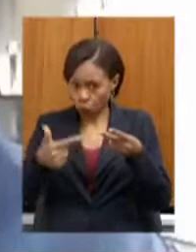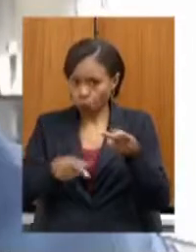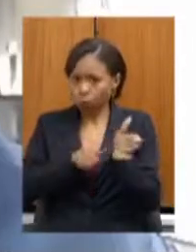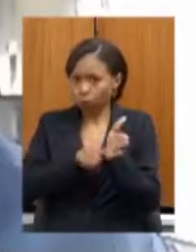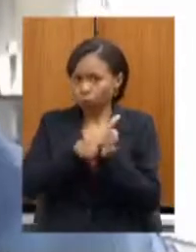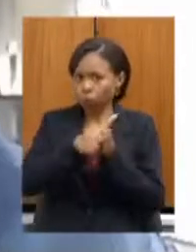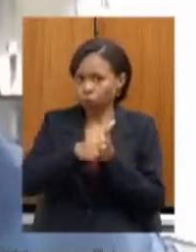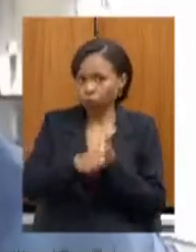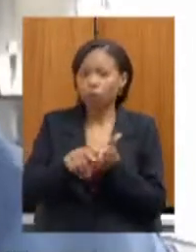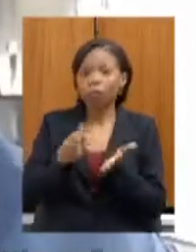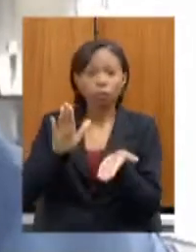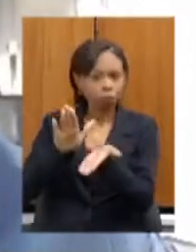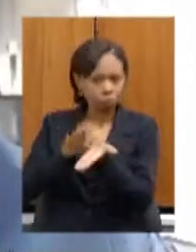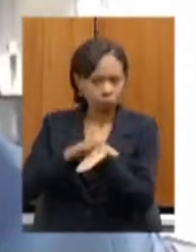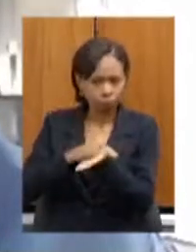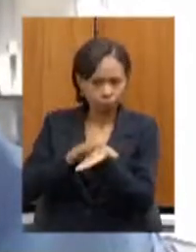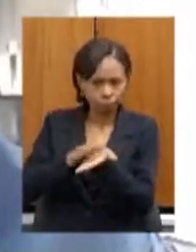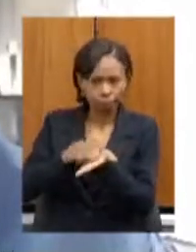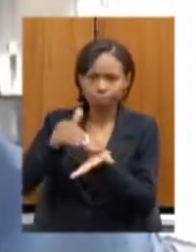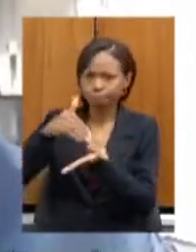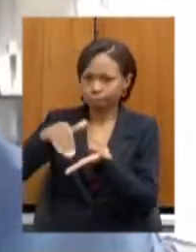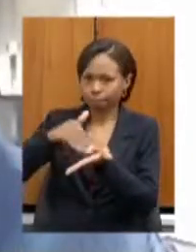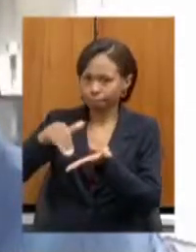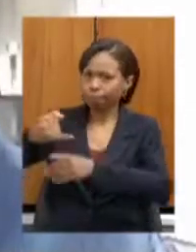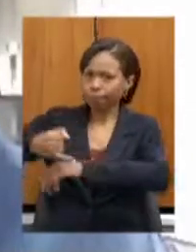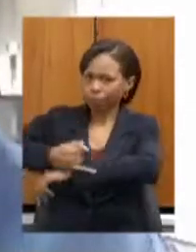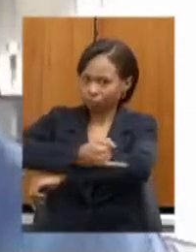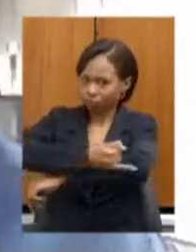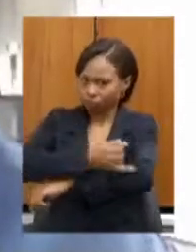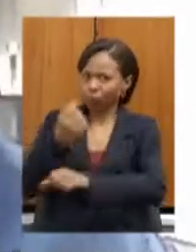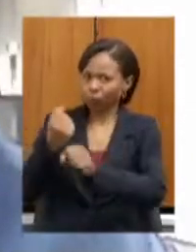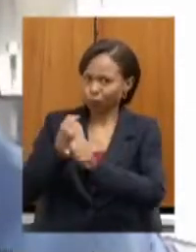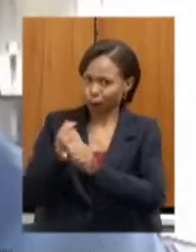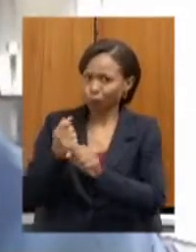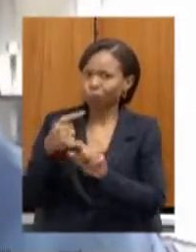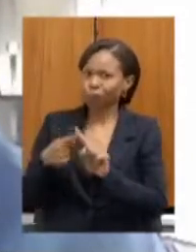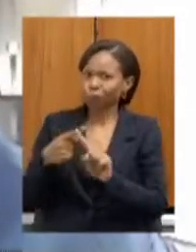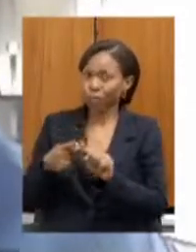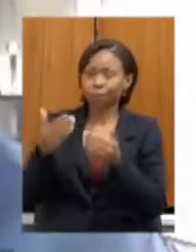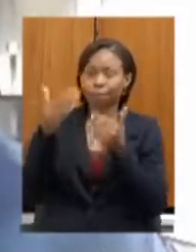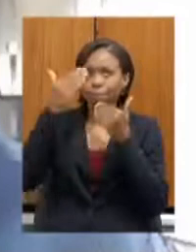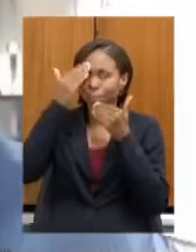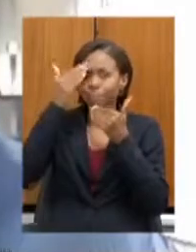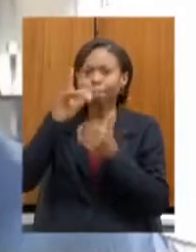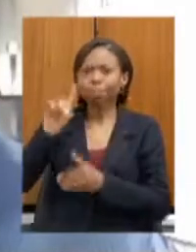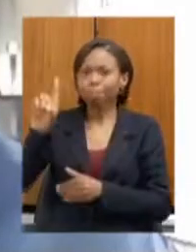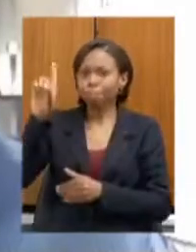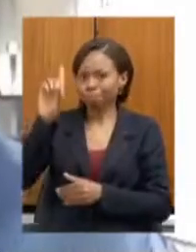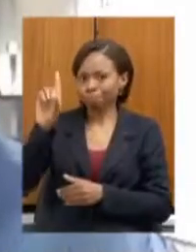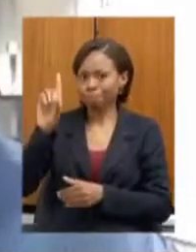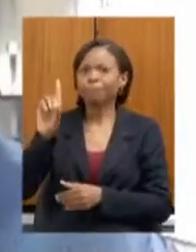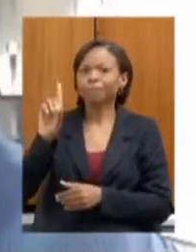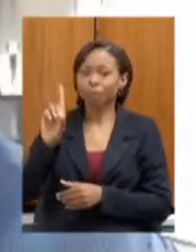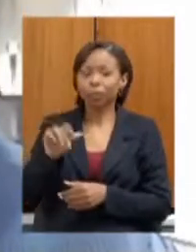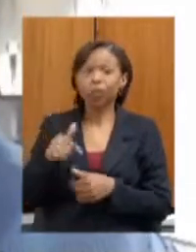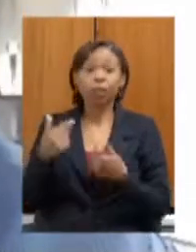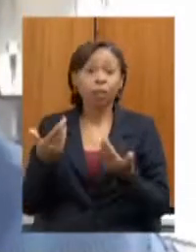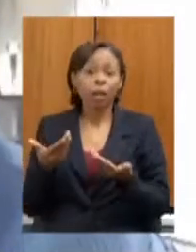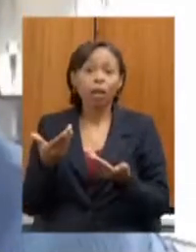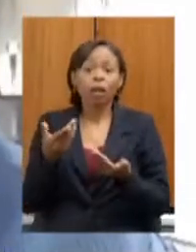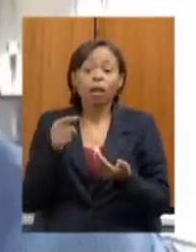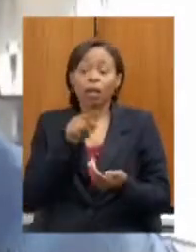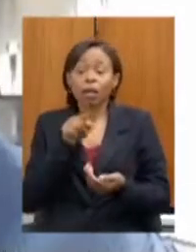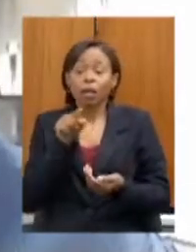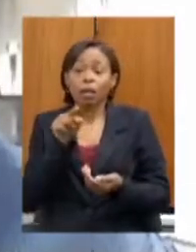parabenizar a Secretaria de Infraestrutura que, graças a Deus, através de uma articulação